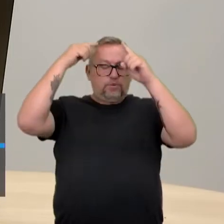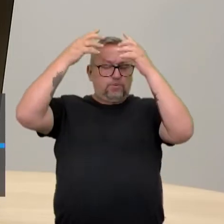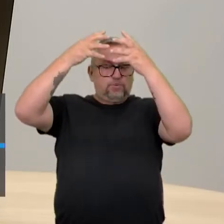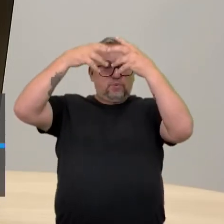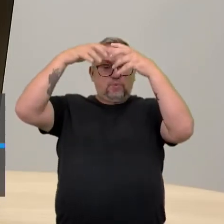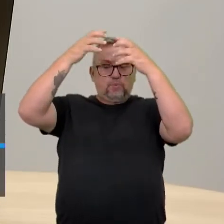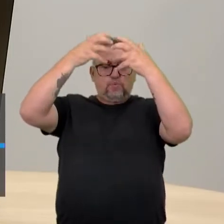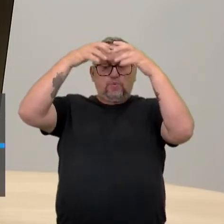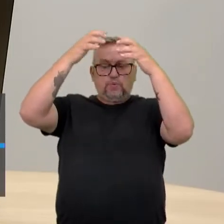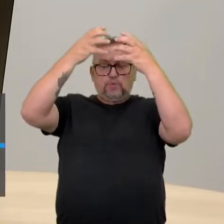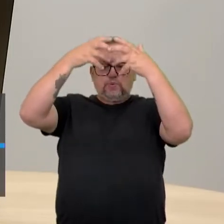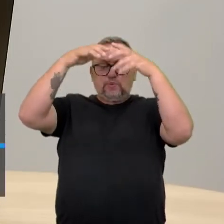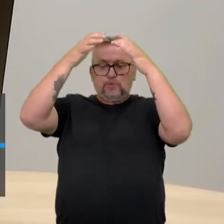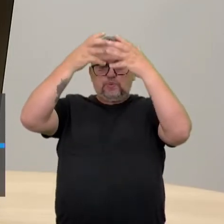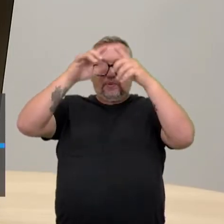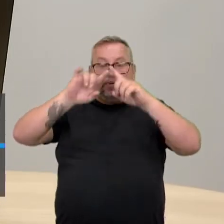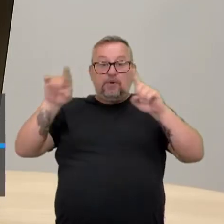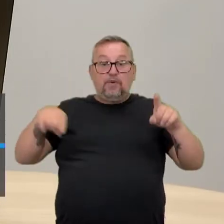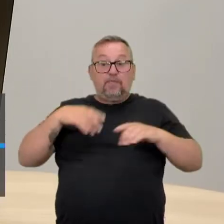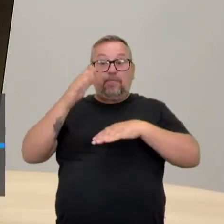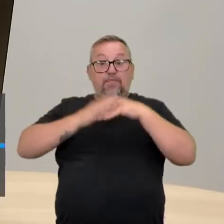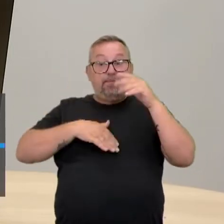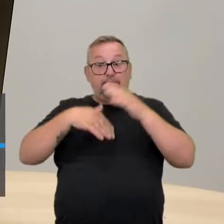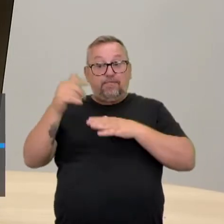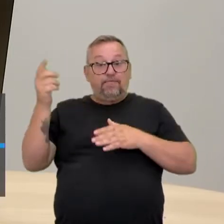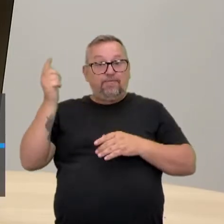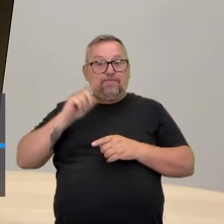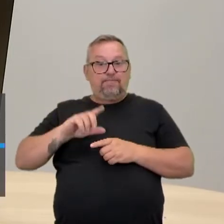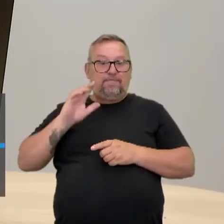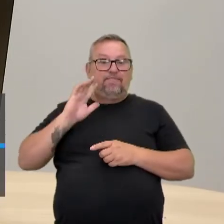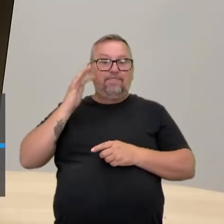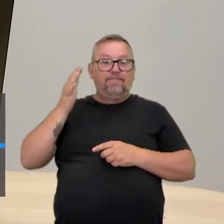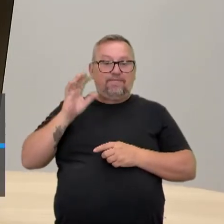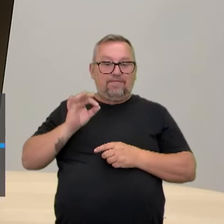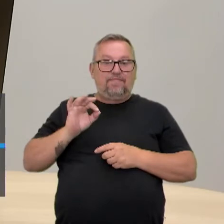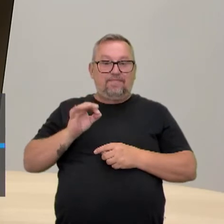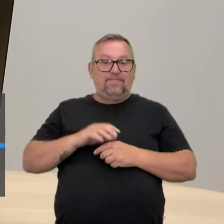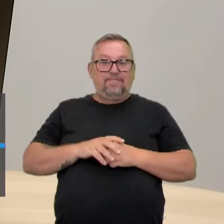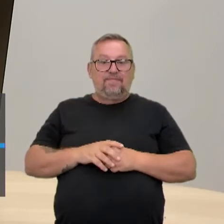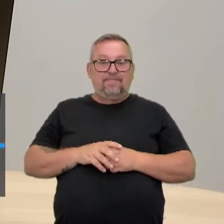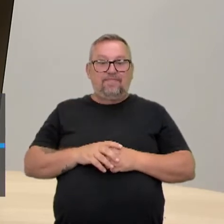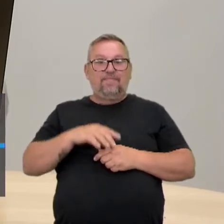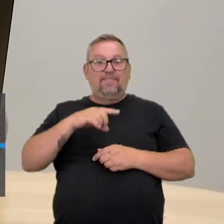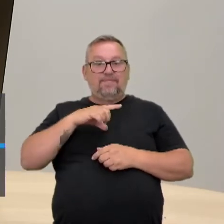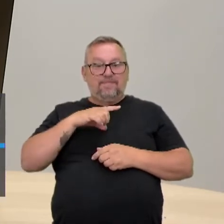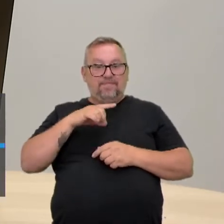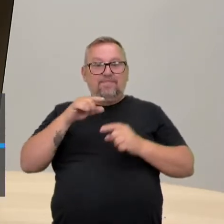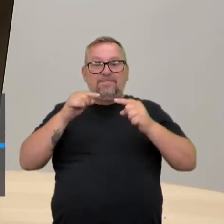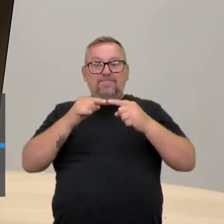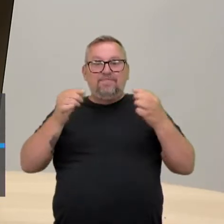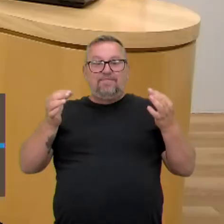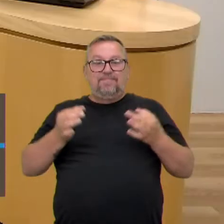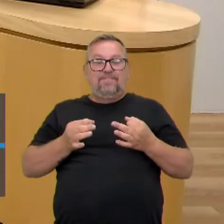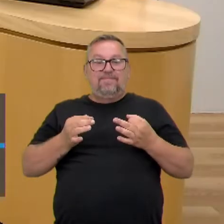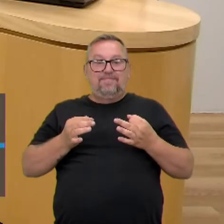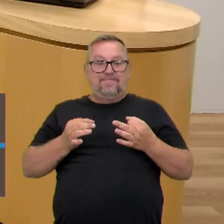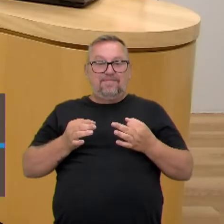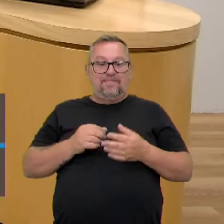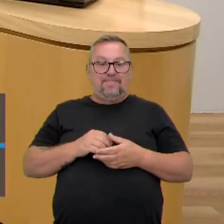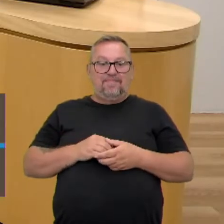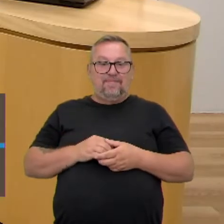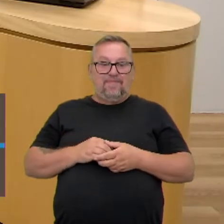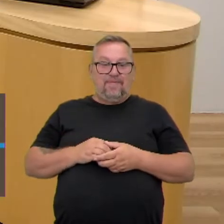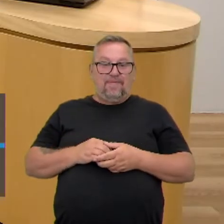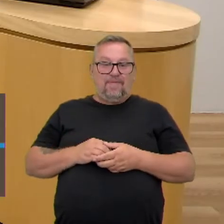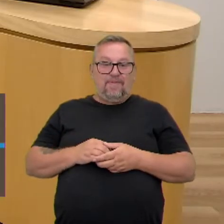dele, mas quando ele efetivamente foi pra prática, colocou ali, aí teve a conexão mesmo, né? Porque no caso do Dr.